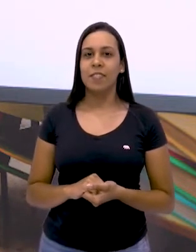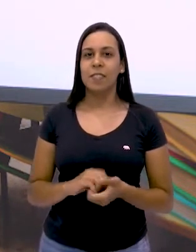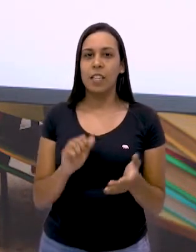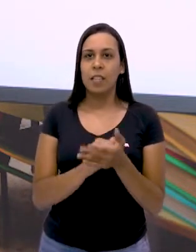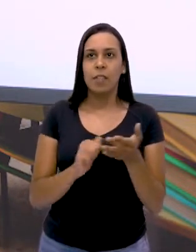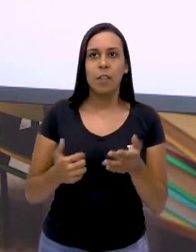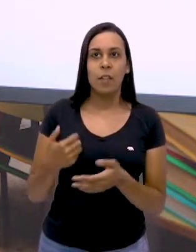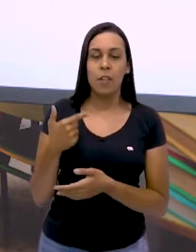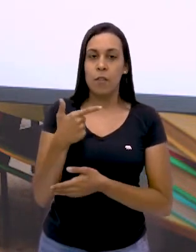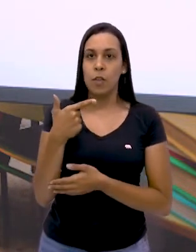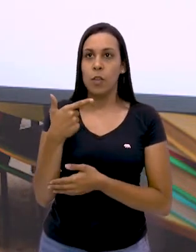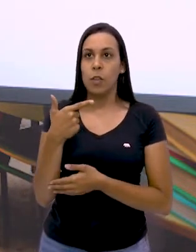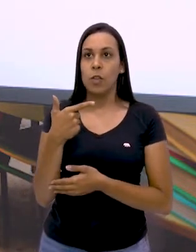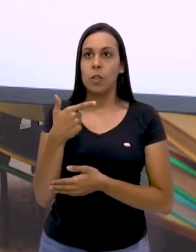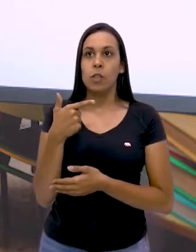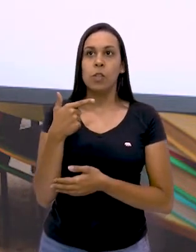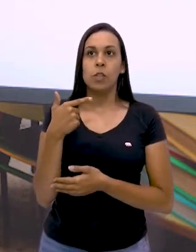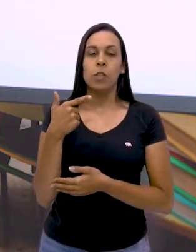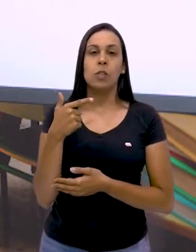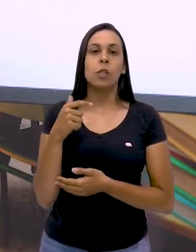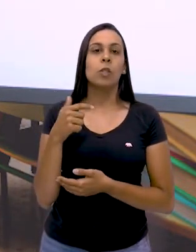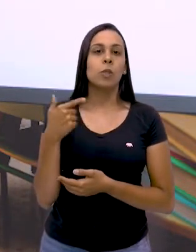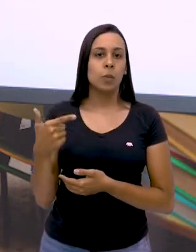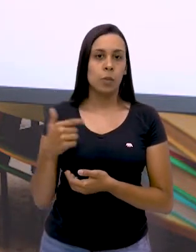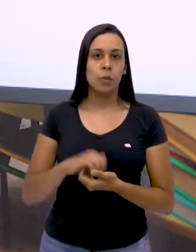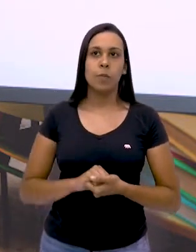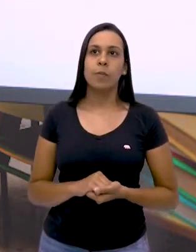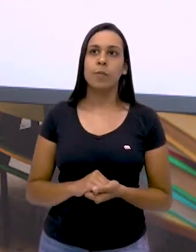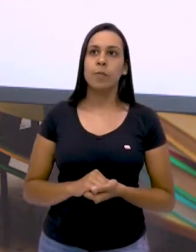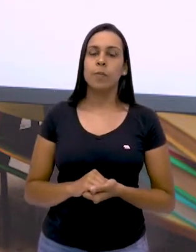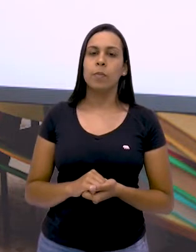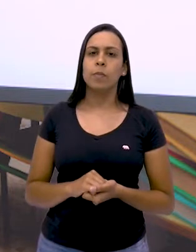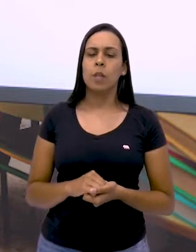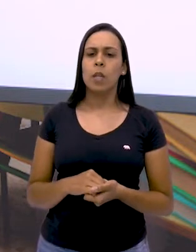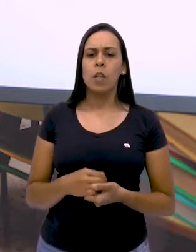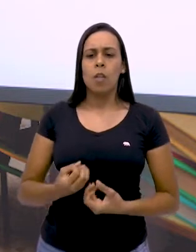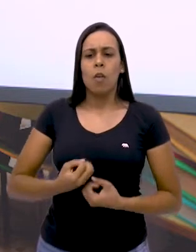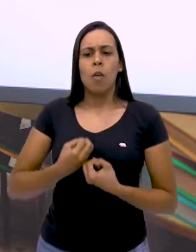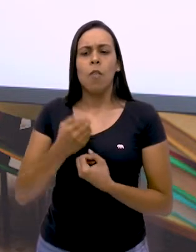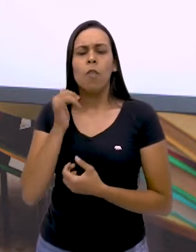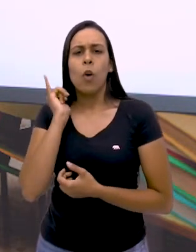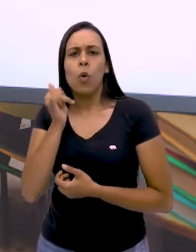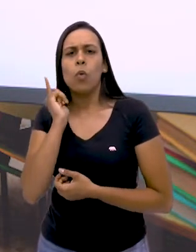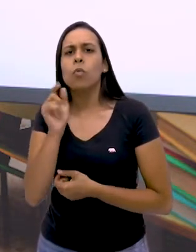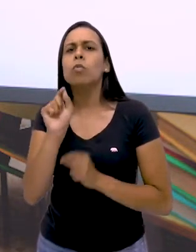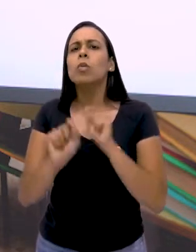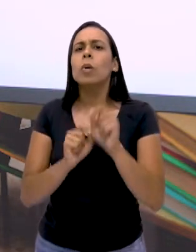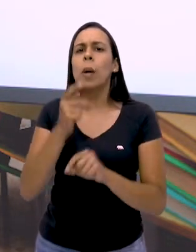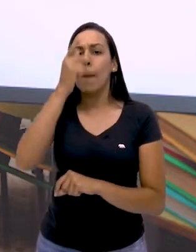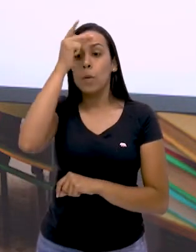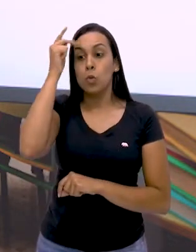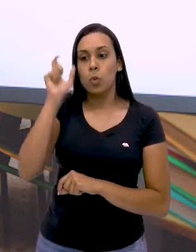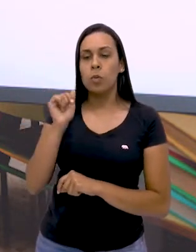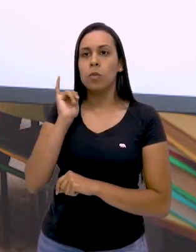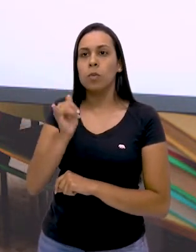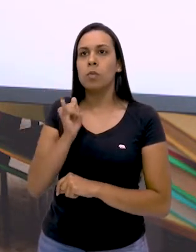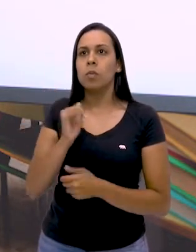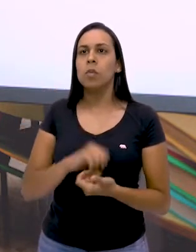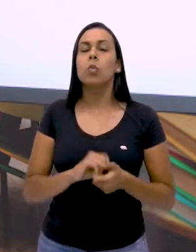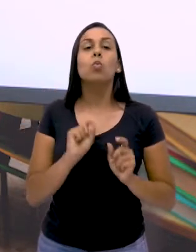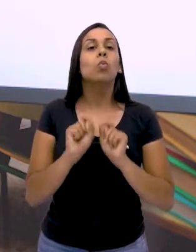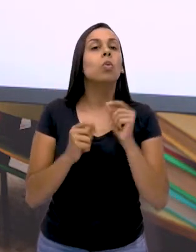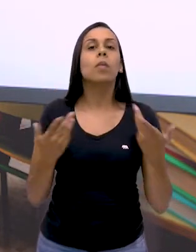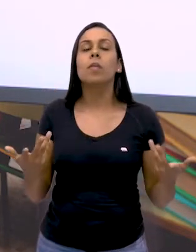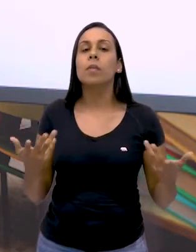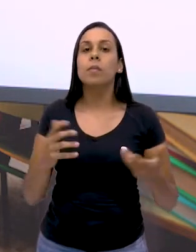Atividade 22. Um relato pessoal serve para... Vamos descobrir pessoal comigo, vamos lá. Serve para